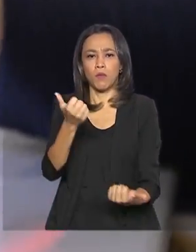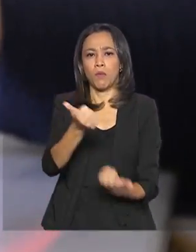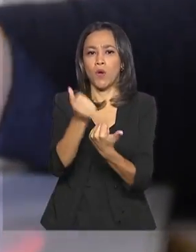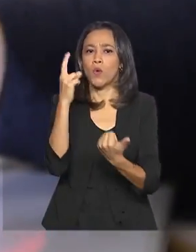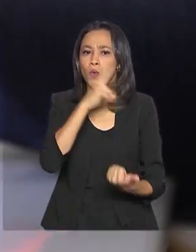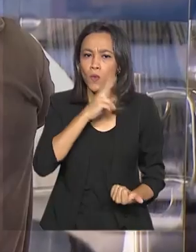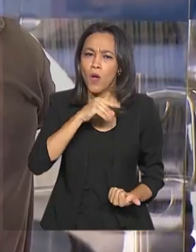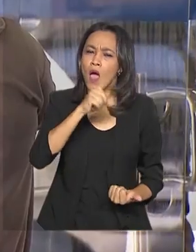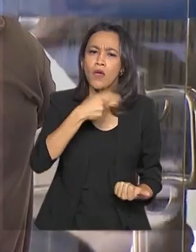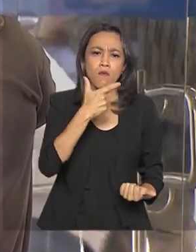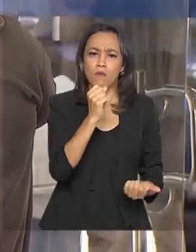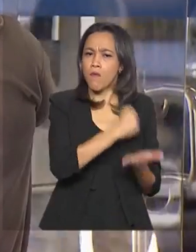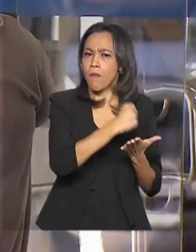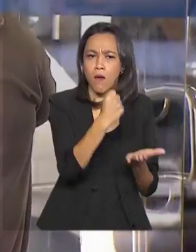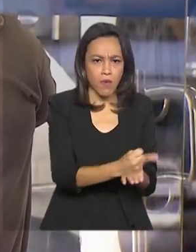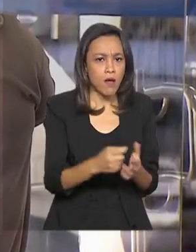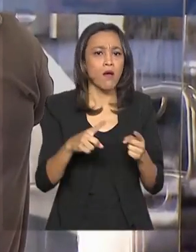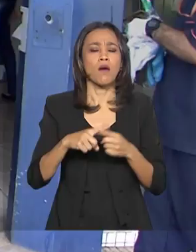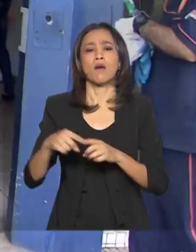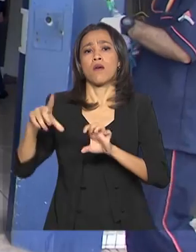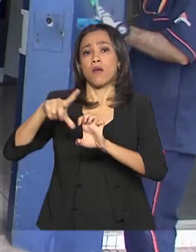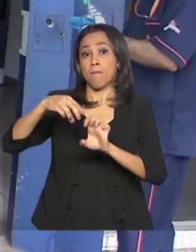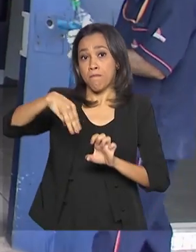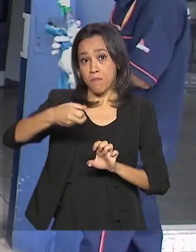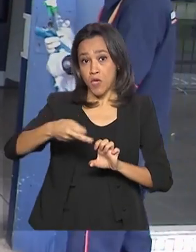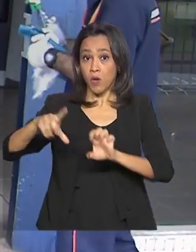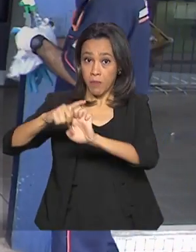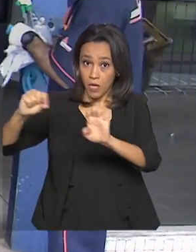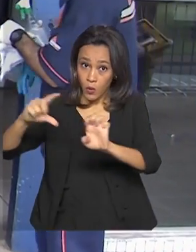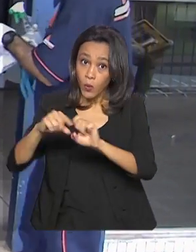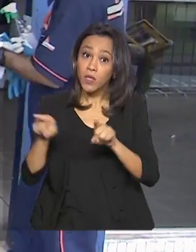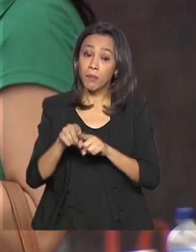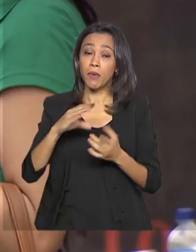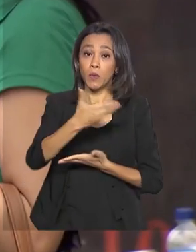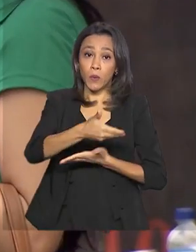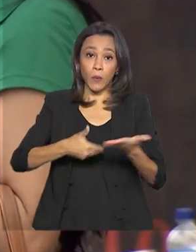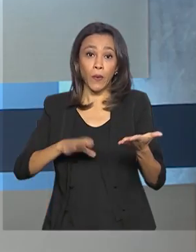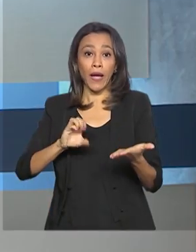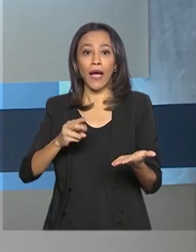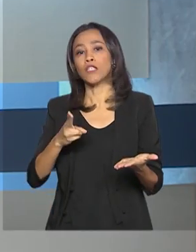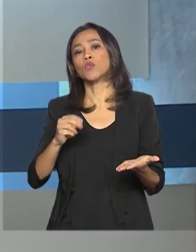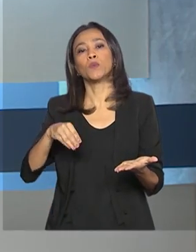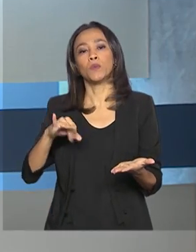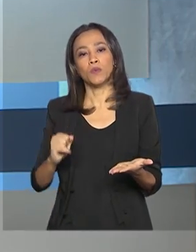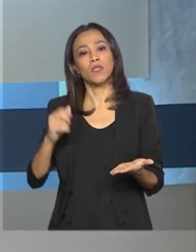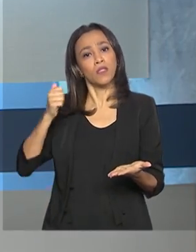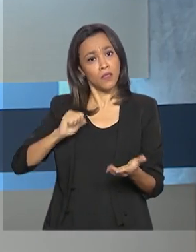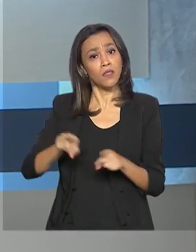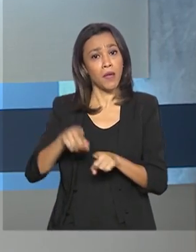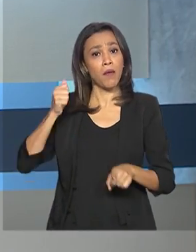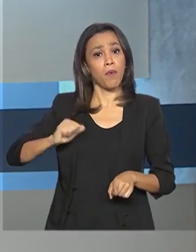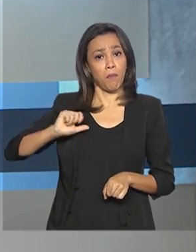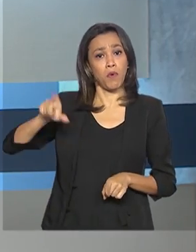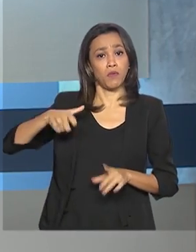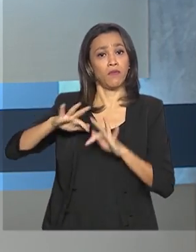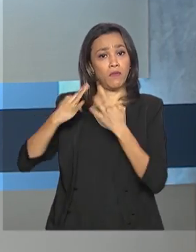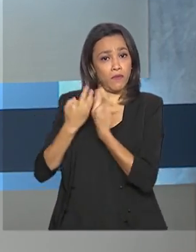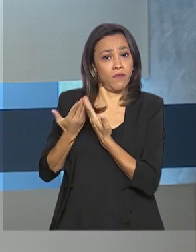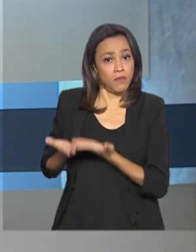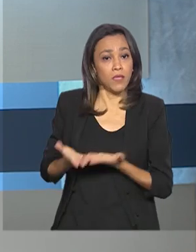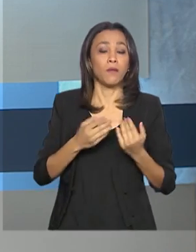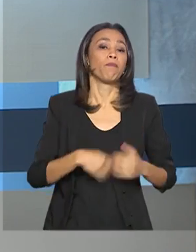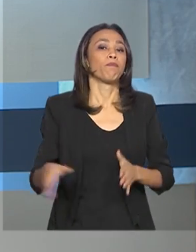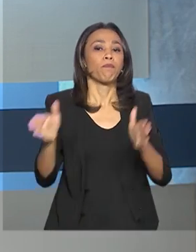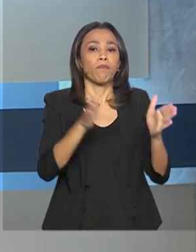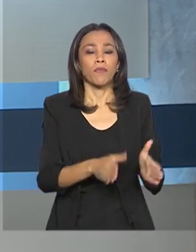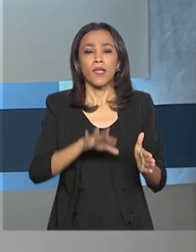São informais e microempreendedores do Cade Único e beneficiários do Bolsa Família. E veja também, Receita Federal libera